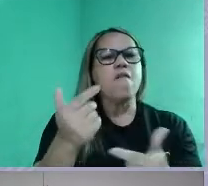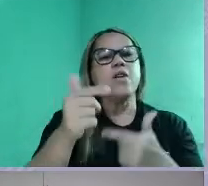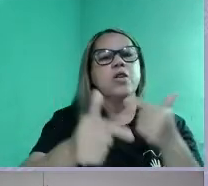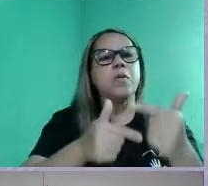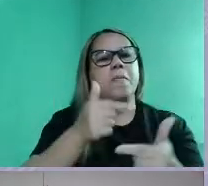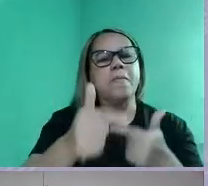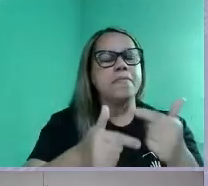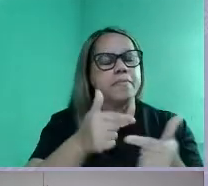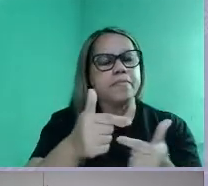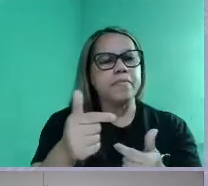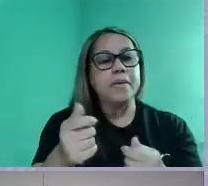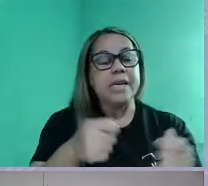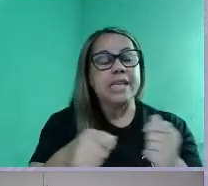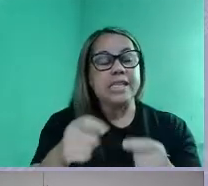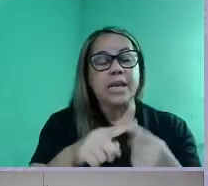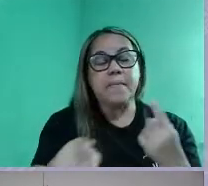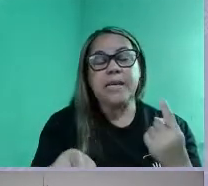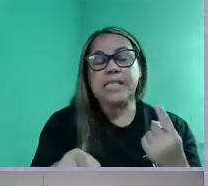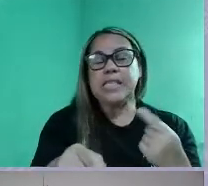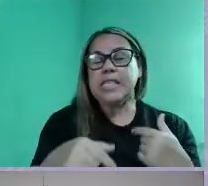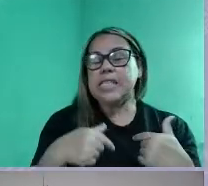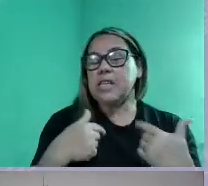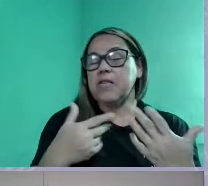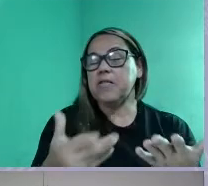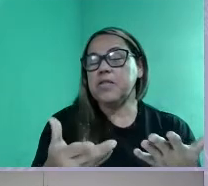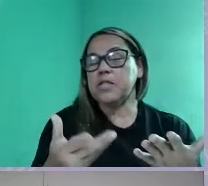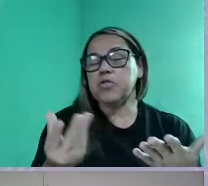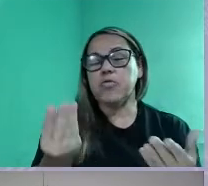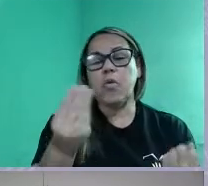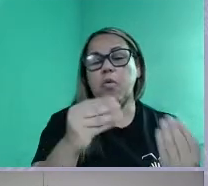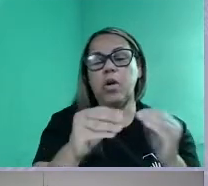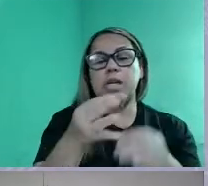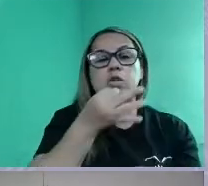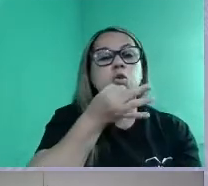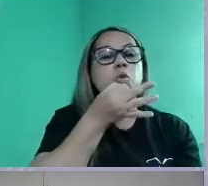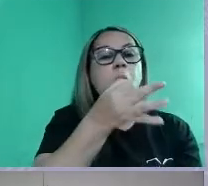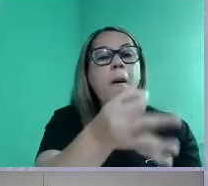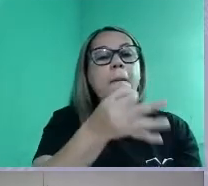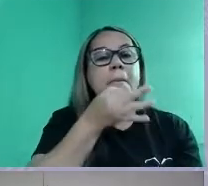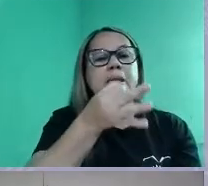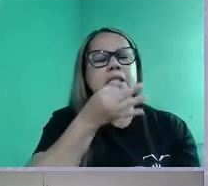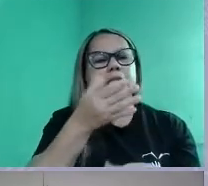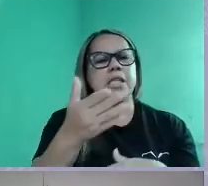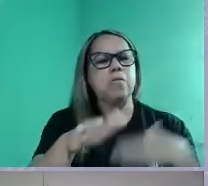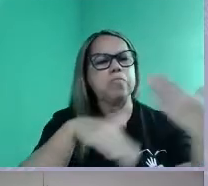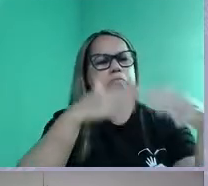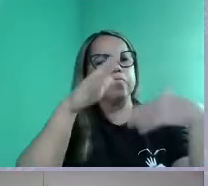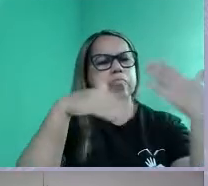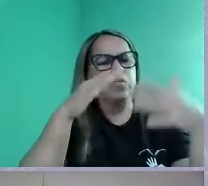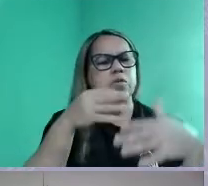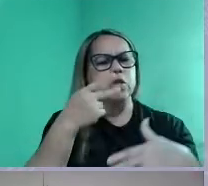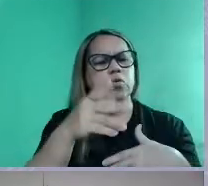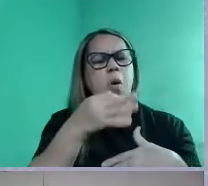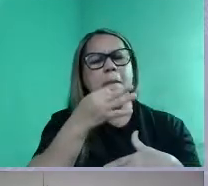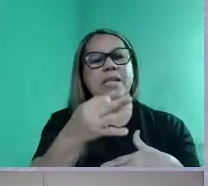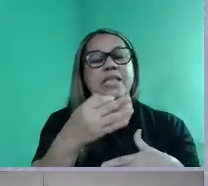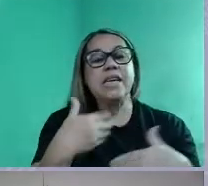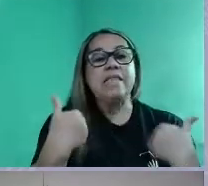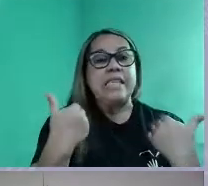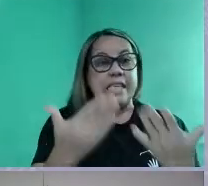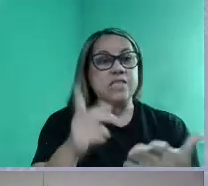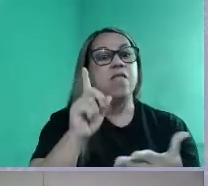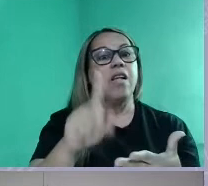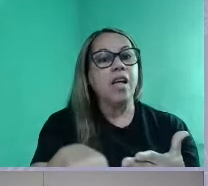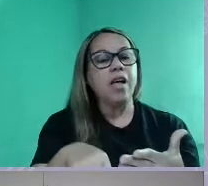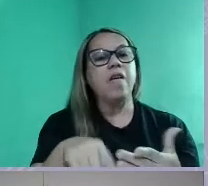difícil, né? Então vocês vão colocar ali o ponto de vista de vocês, vão desenvolver esse ponto de vista, tá certo? Então isso é o